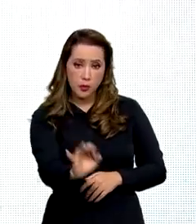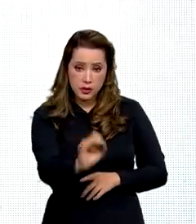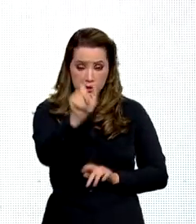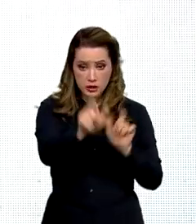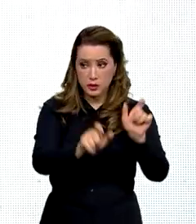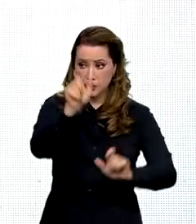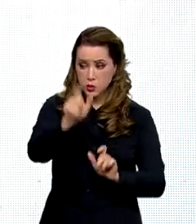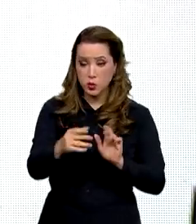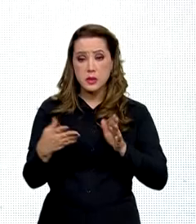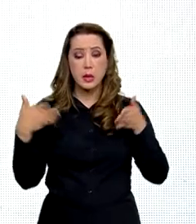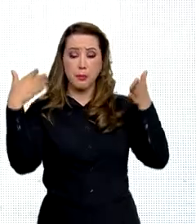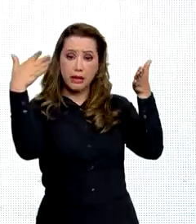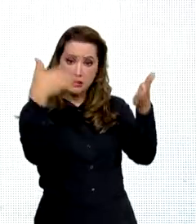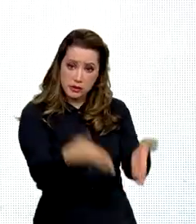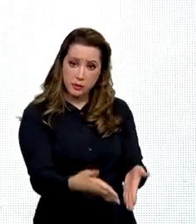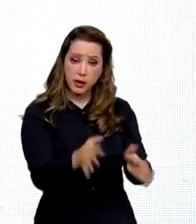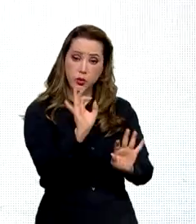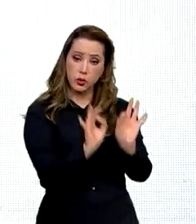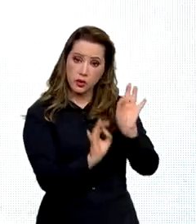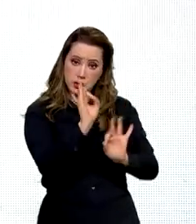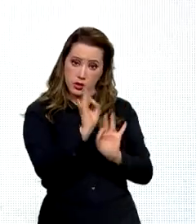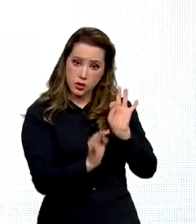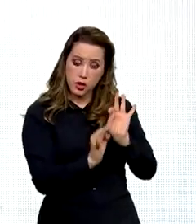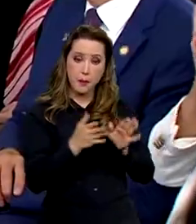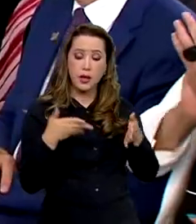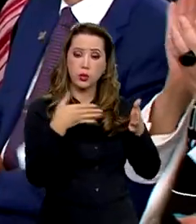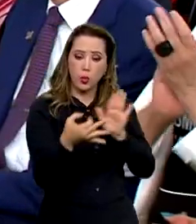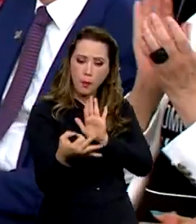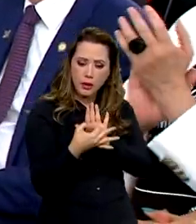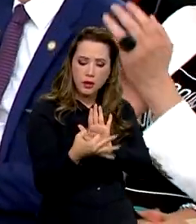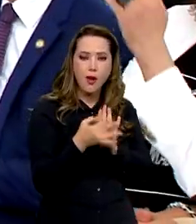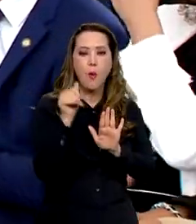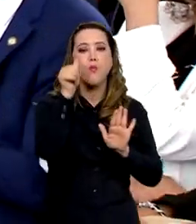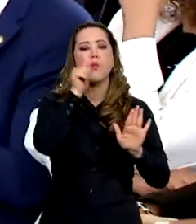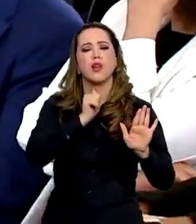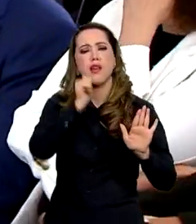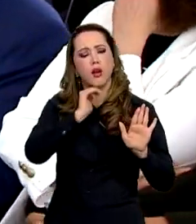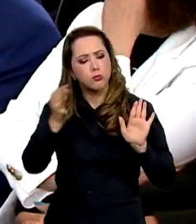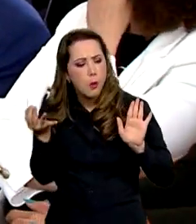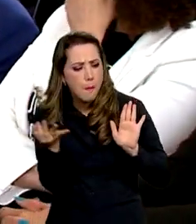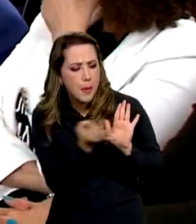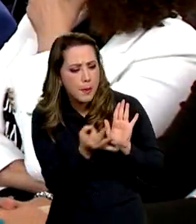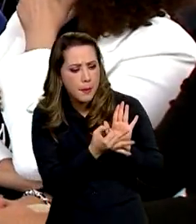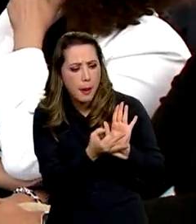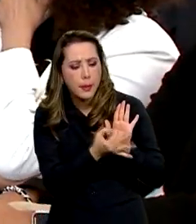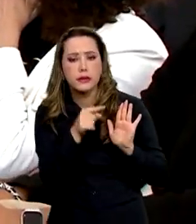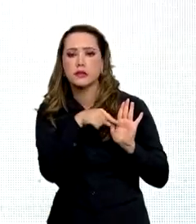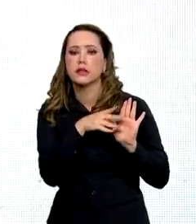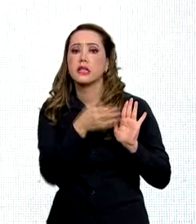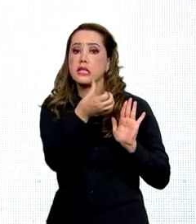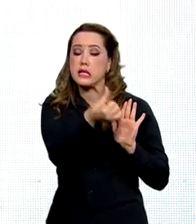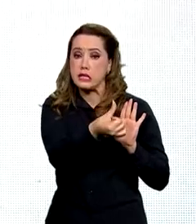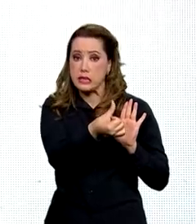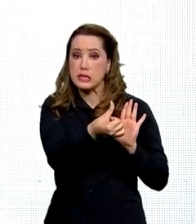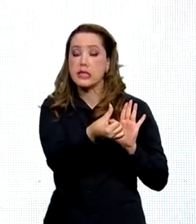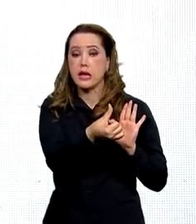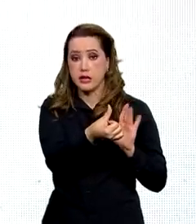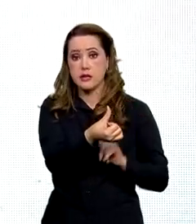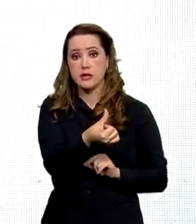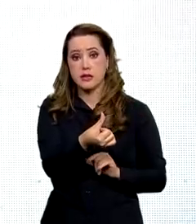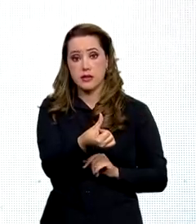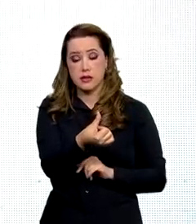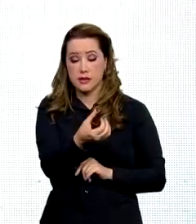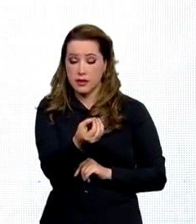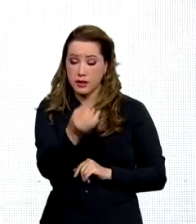pessoas que participaram do planejamento participativo foram mulheres. Seis dos dez programas